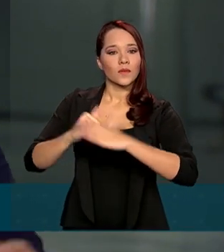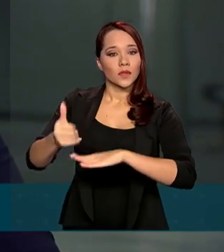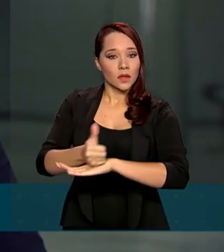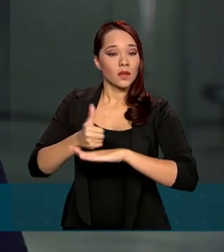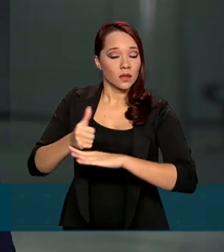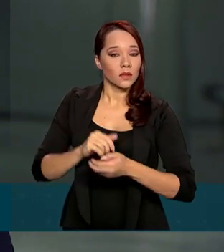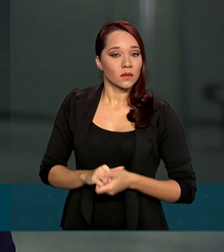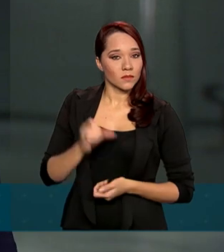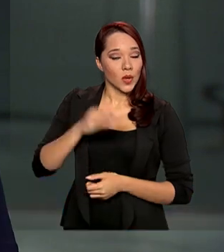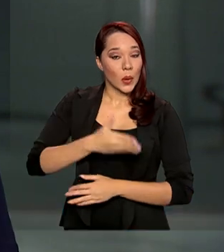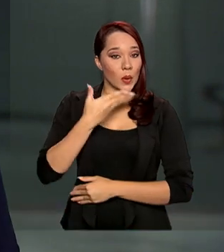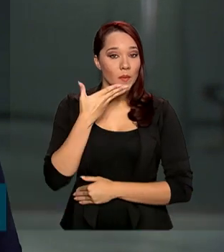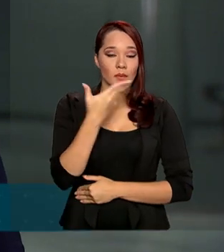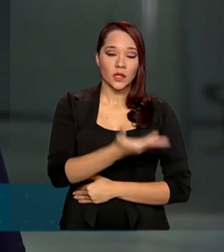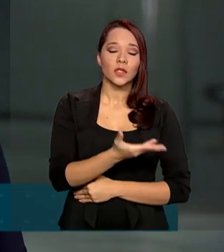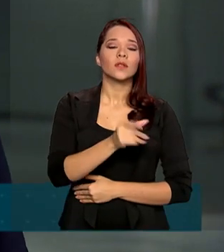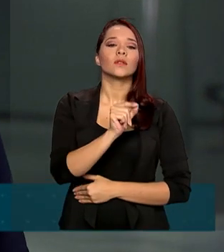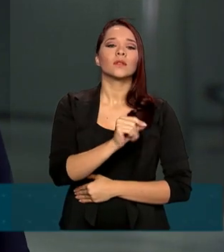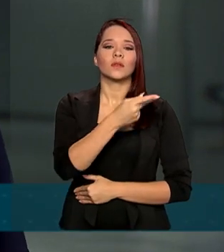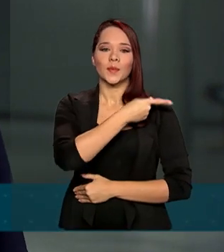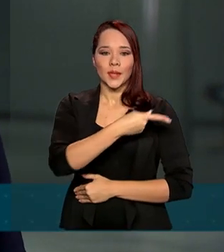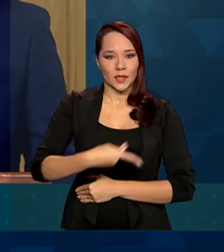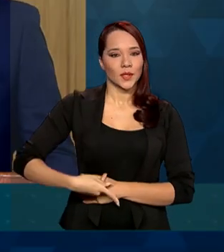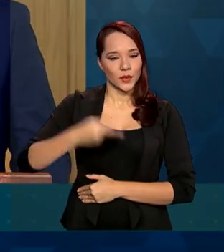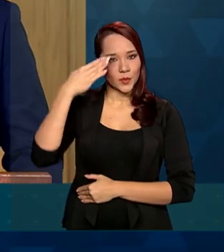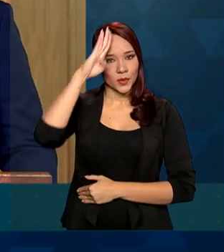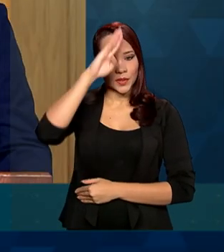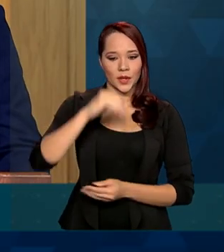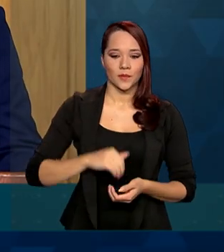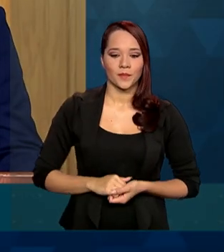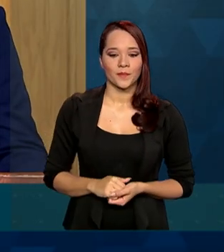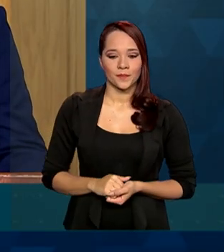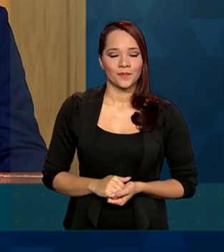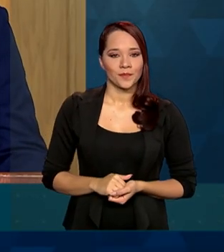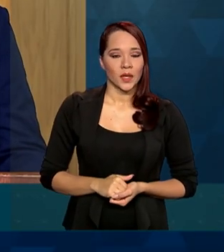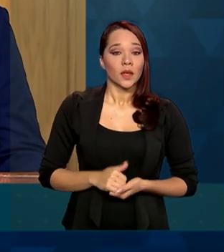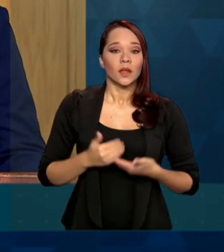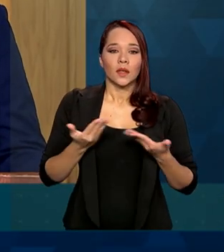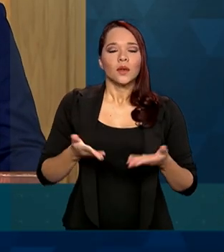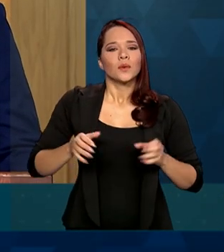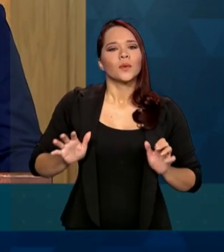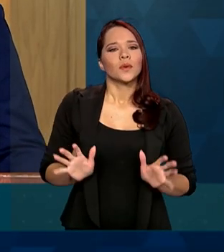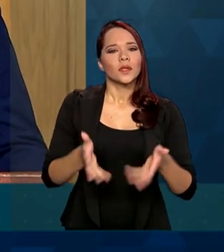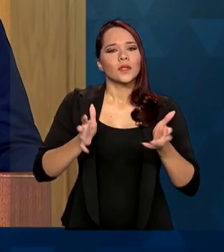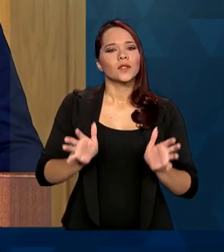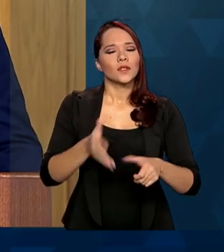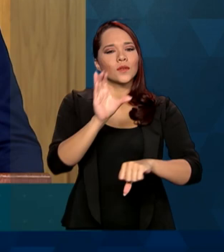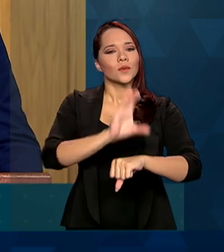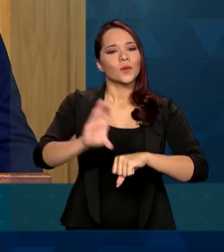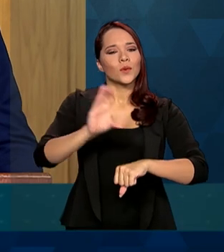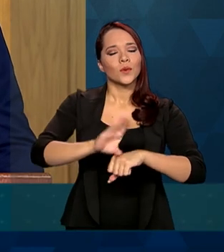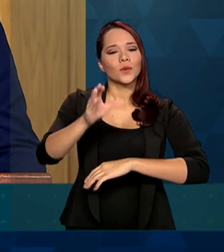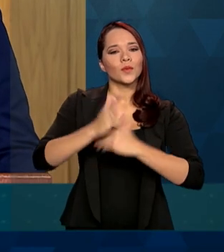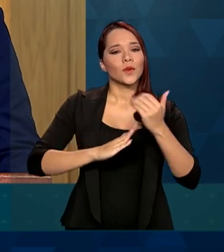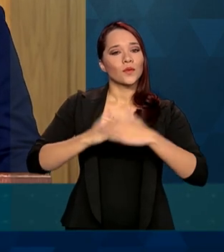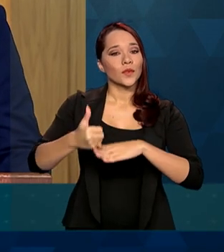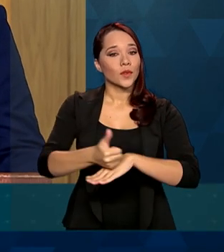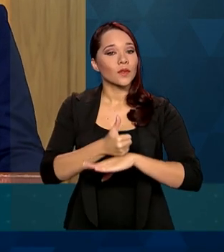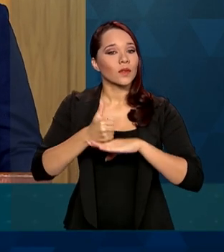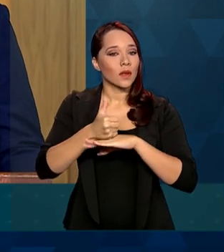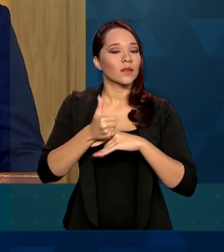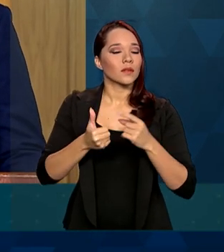Segundo ele, um pedido feito pelo presidente Jair Bolsonaro. Através do incentivo a cursos profissionalizantes,